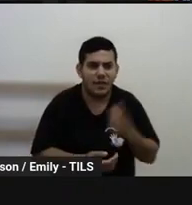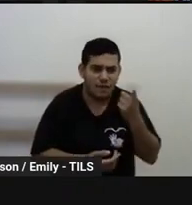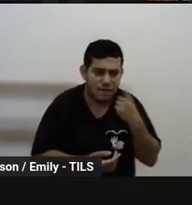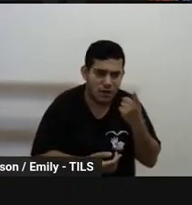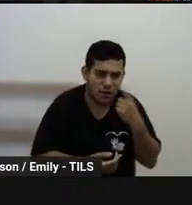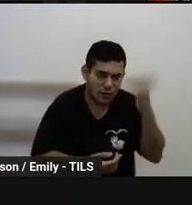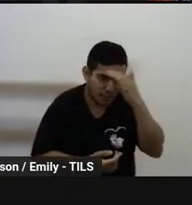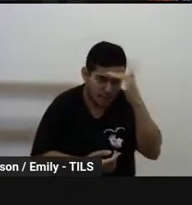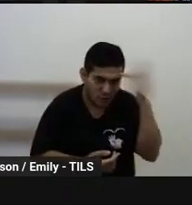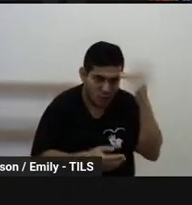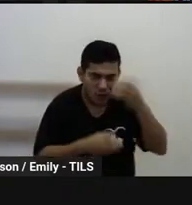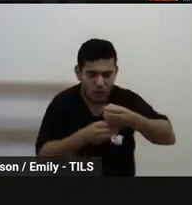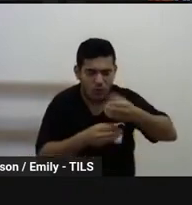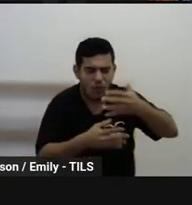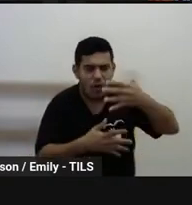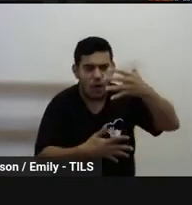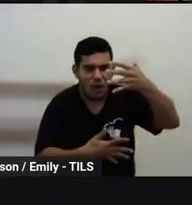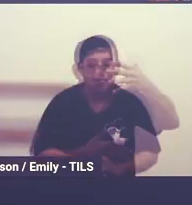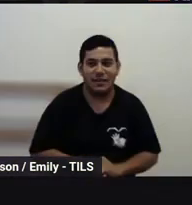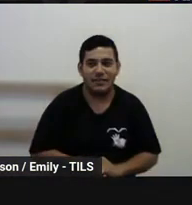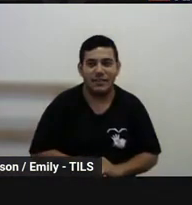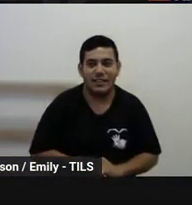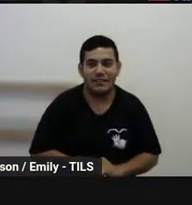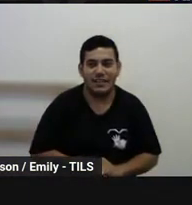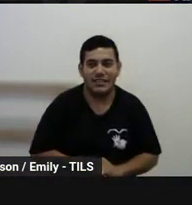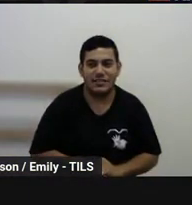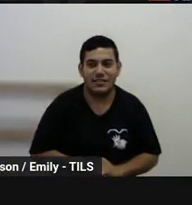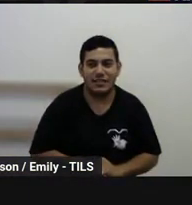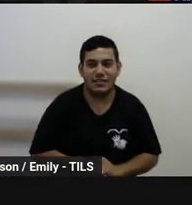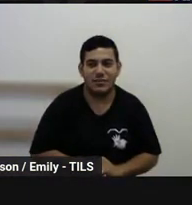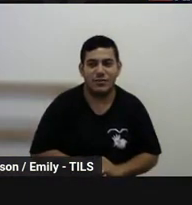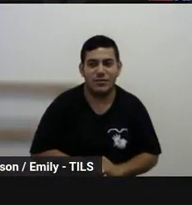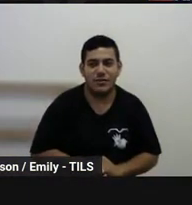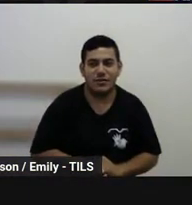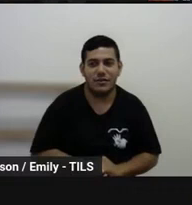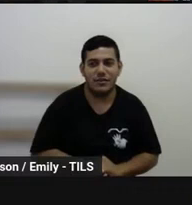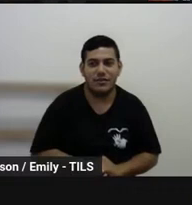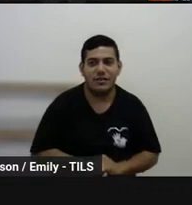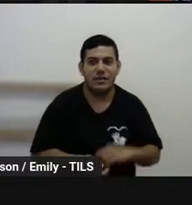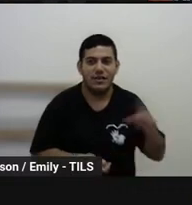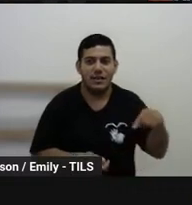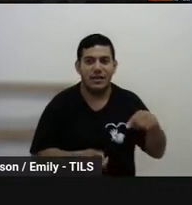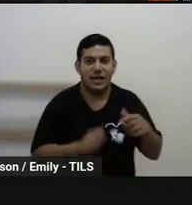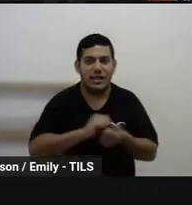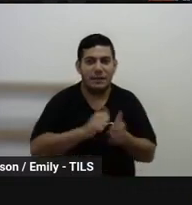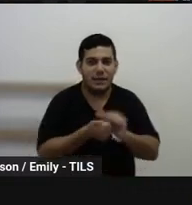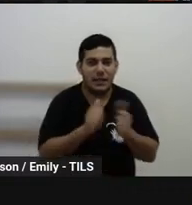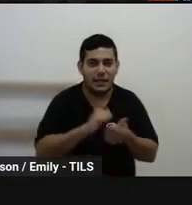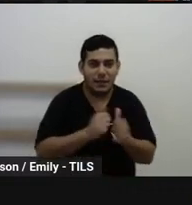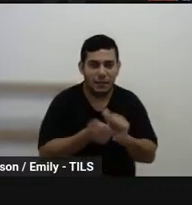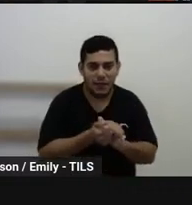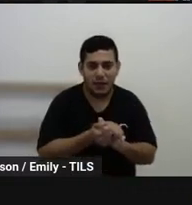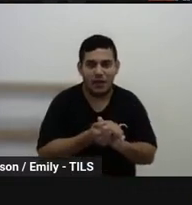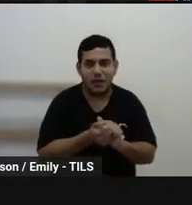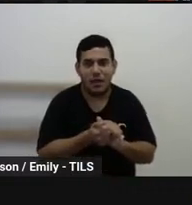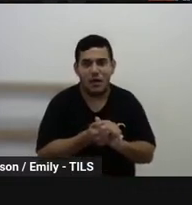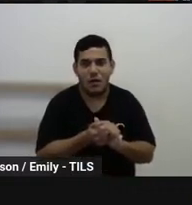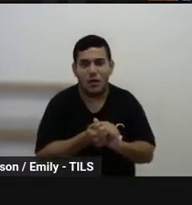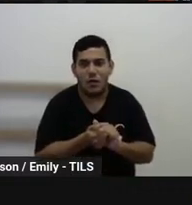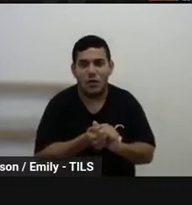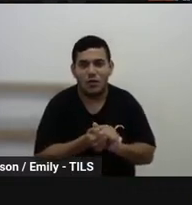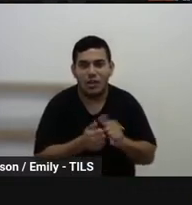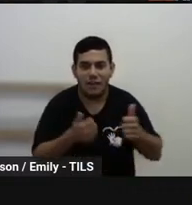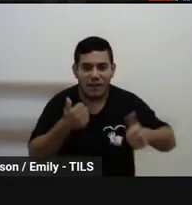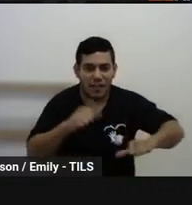pessoas colocaram algumas perguntas aqui, algumas pessoas até colocaram no chat a questão dos alunos especiais, né,